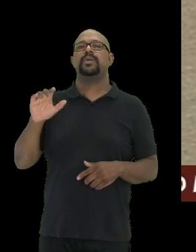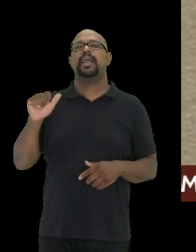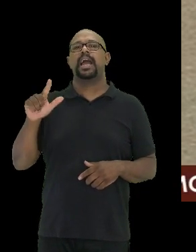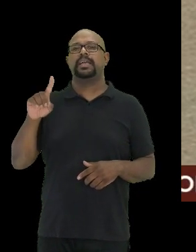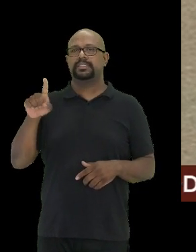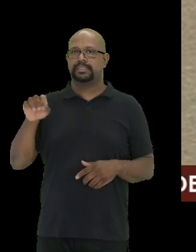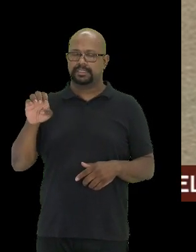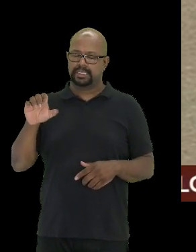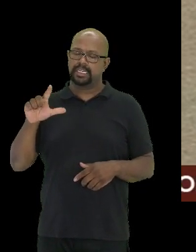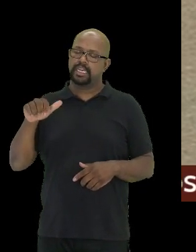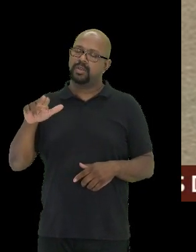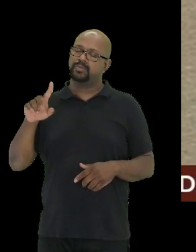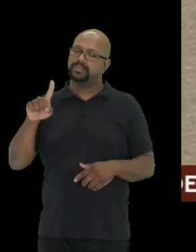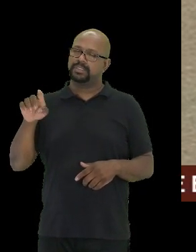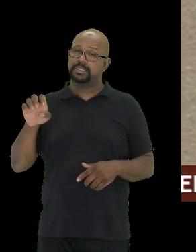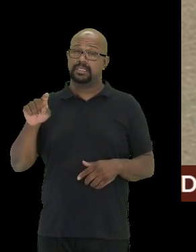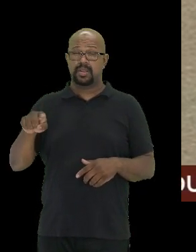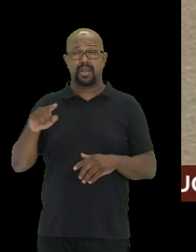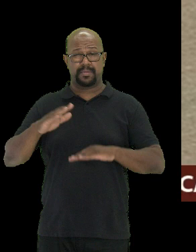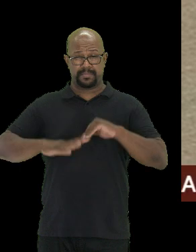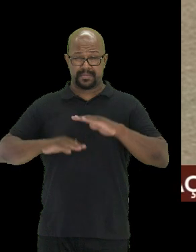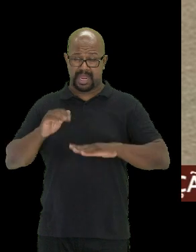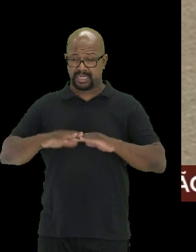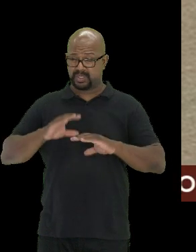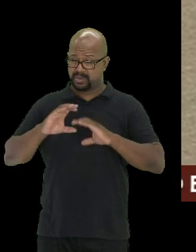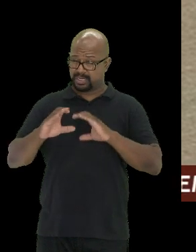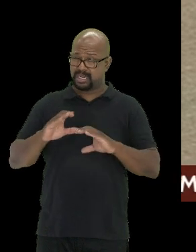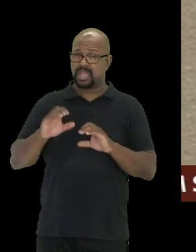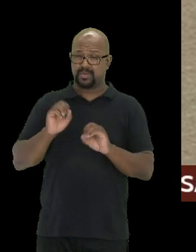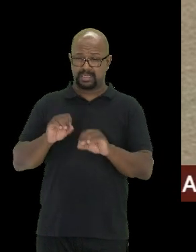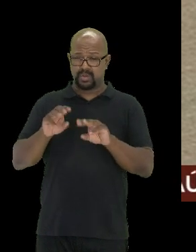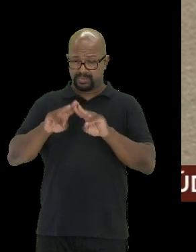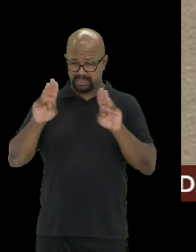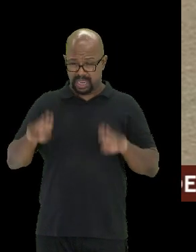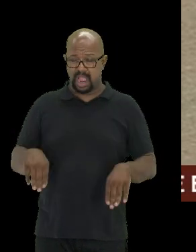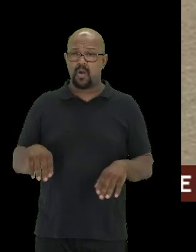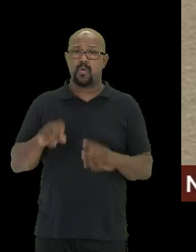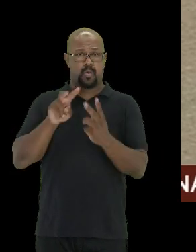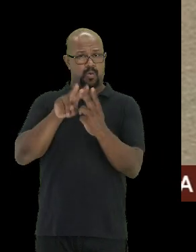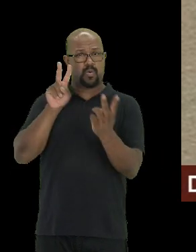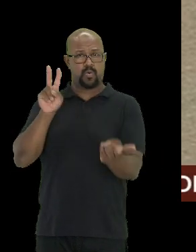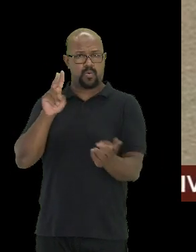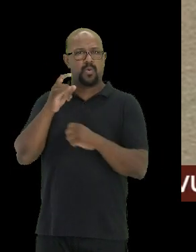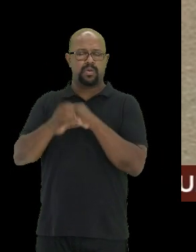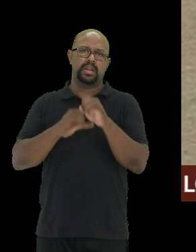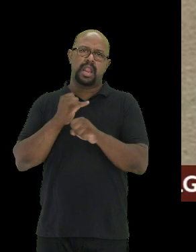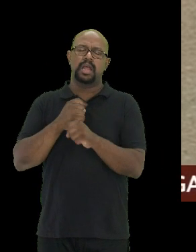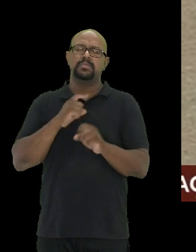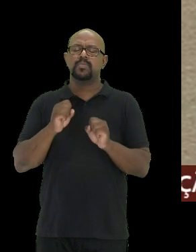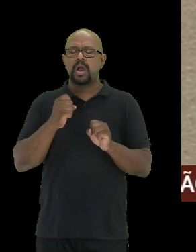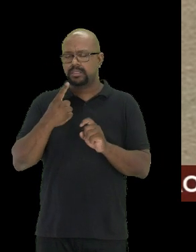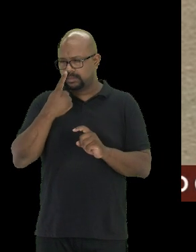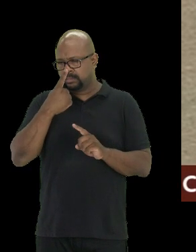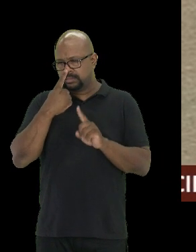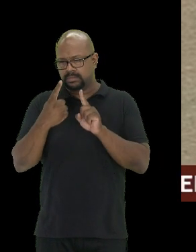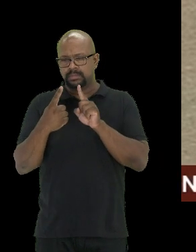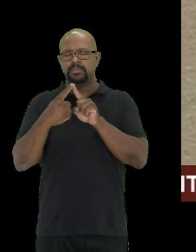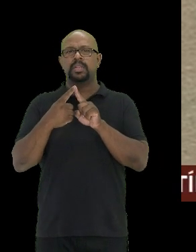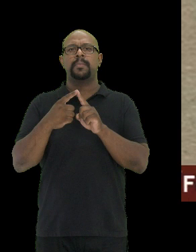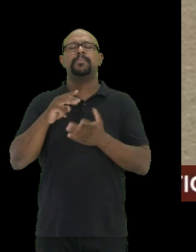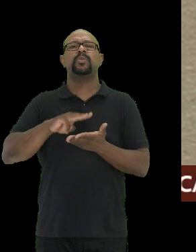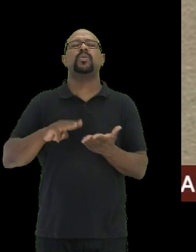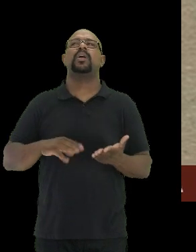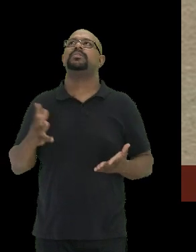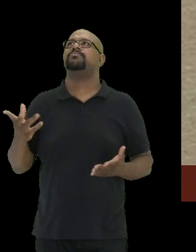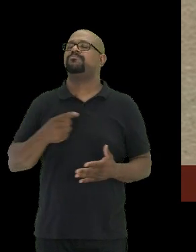Então, as práticas educativas e a Educação Museal Online, elas têm aproximações e podem ter aproximações metodológicas